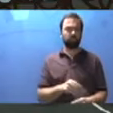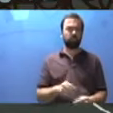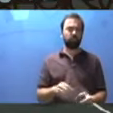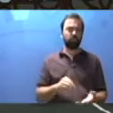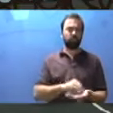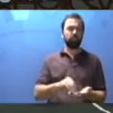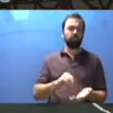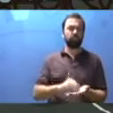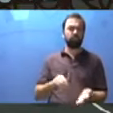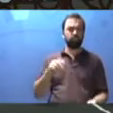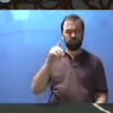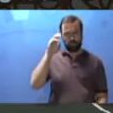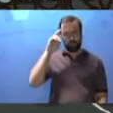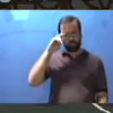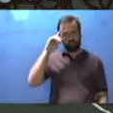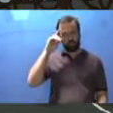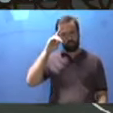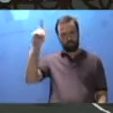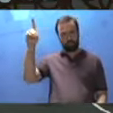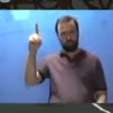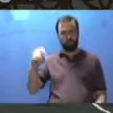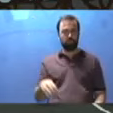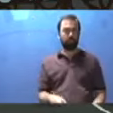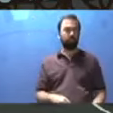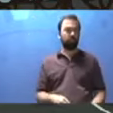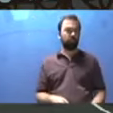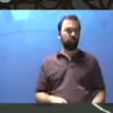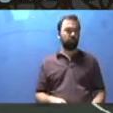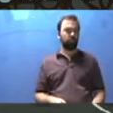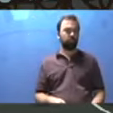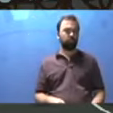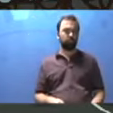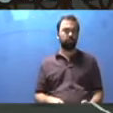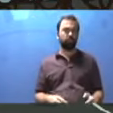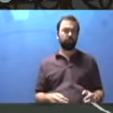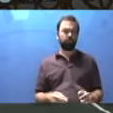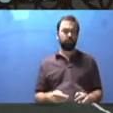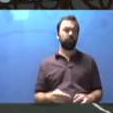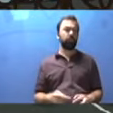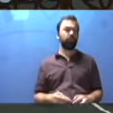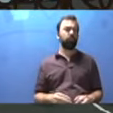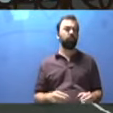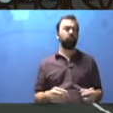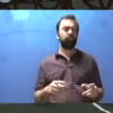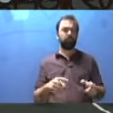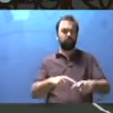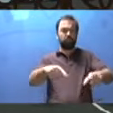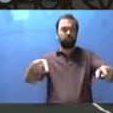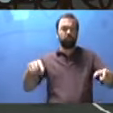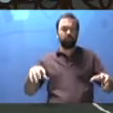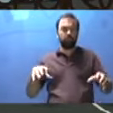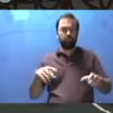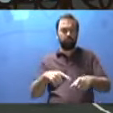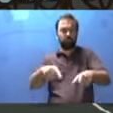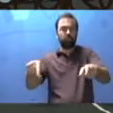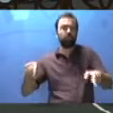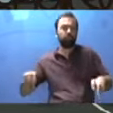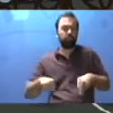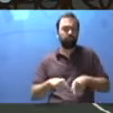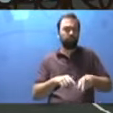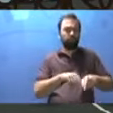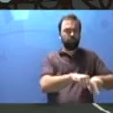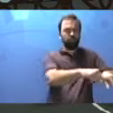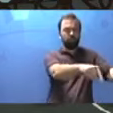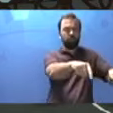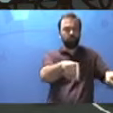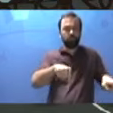secretaria, diretoria, né? Que outros espaços há na sua escola